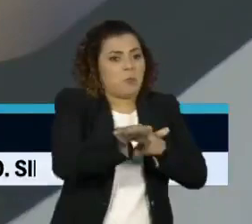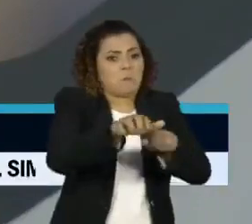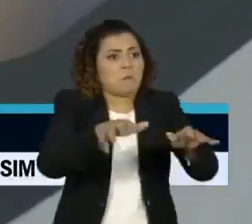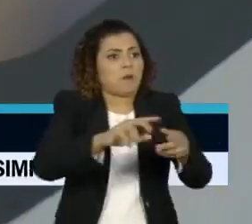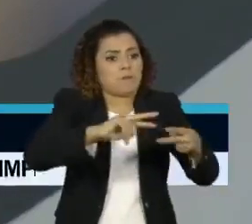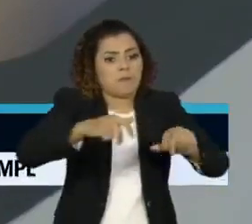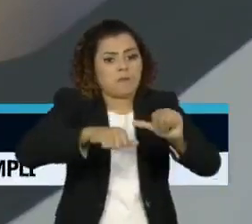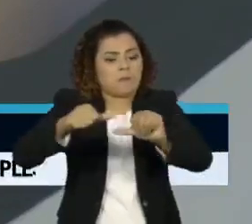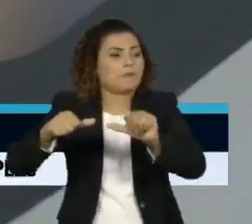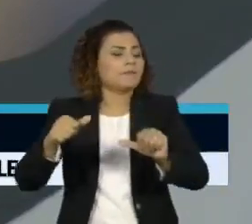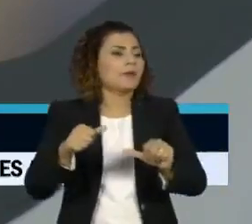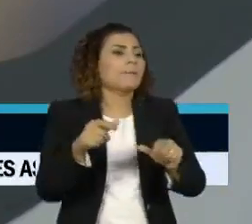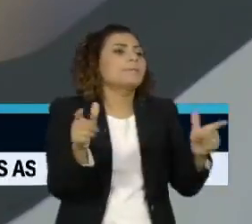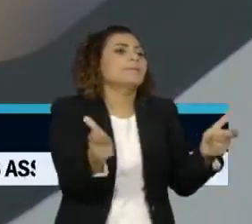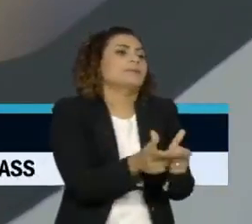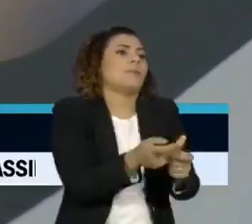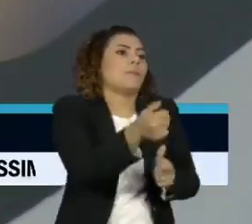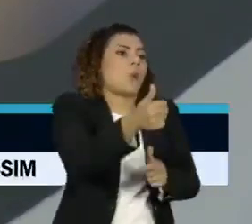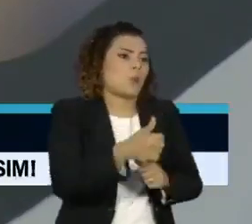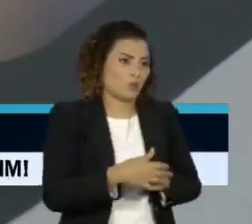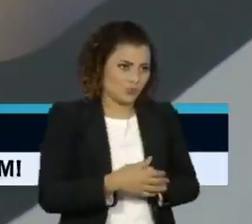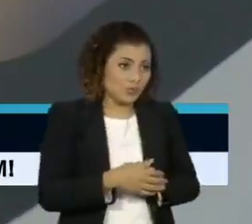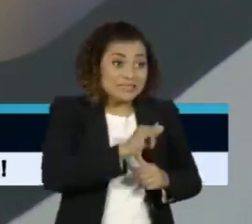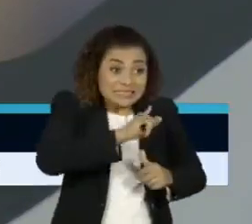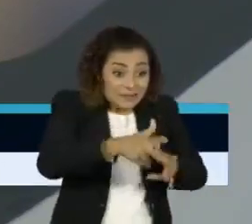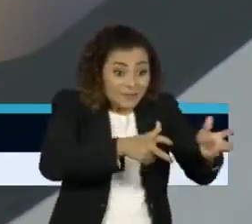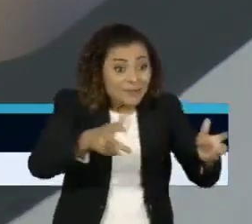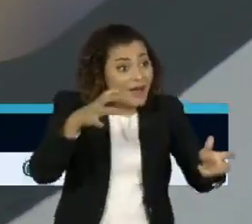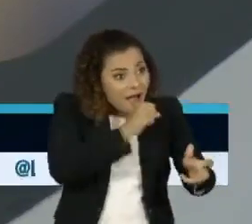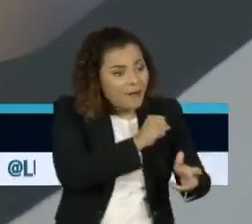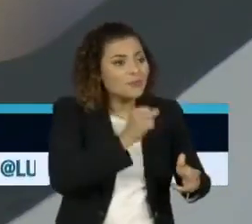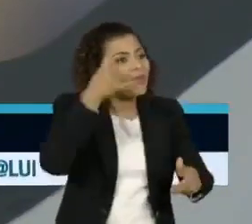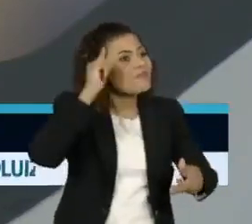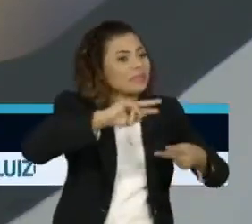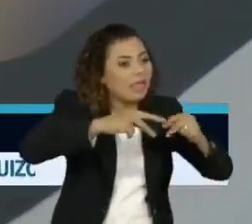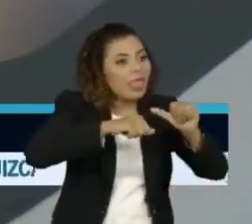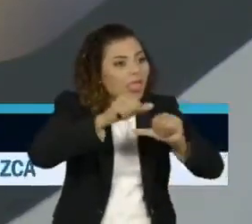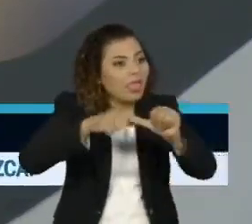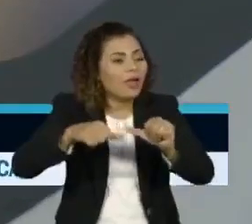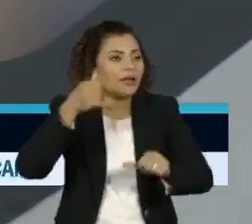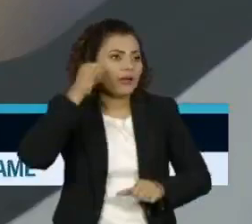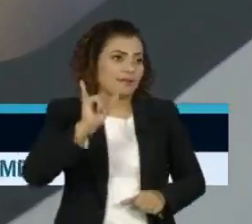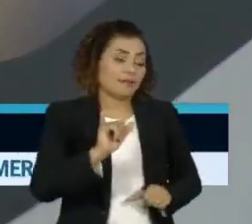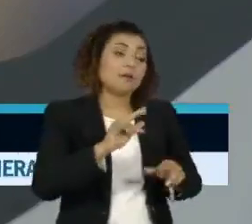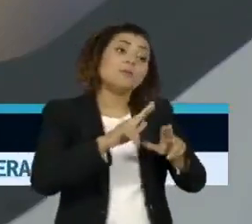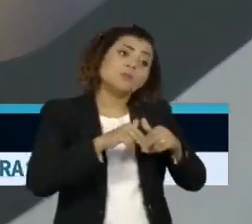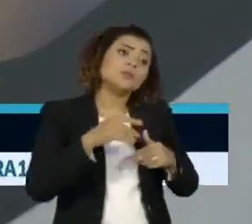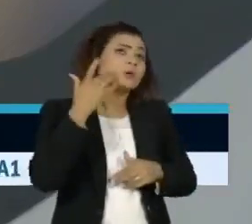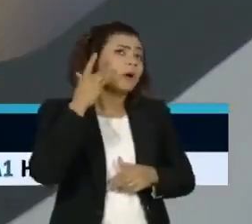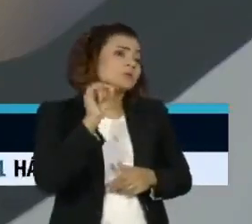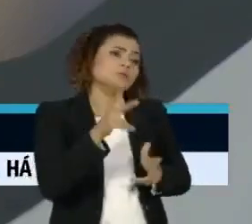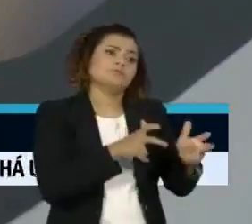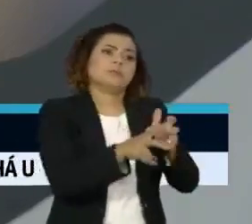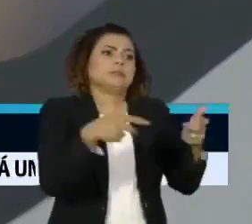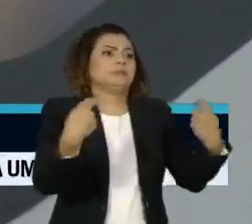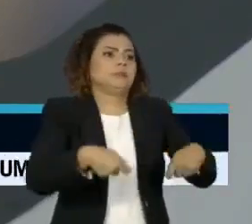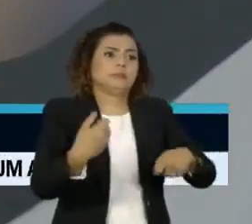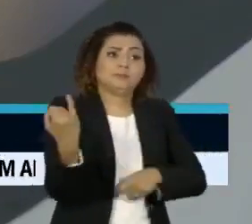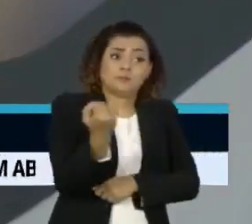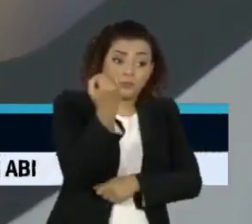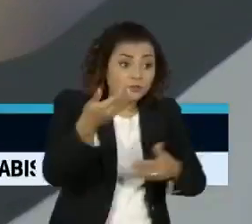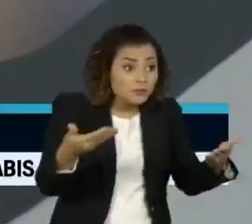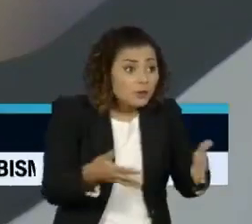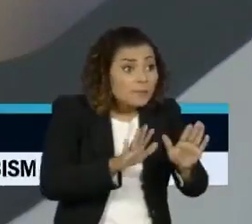chance de você ter uma mutação que altere fundamentalmente o seu comportamento. Por isso que eu acho que a vacinação é necessária,